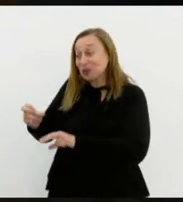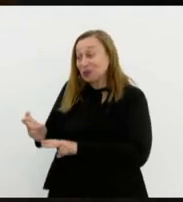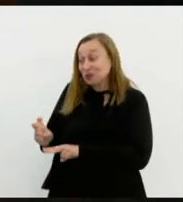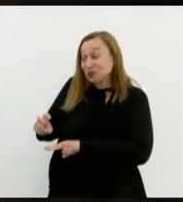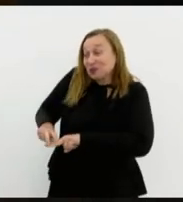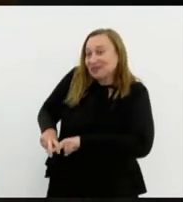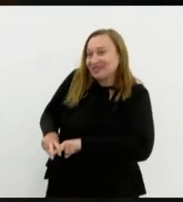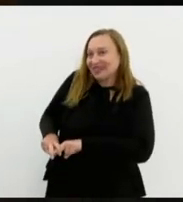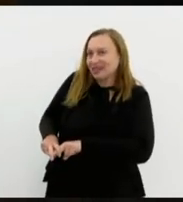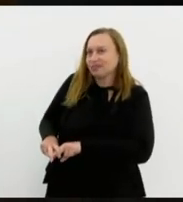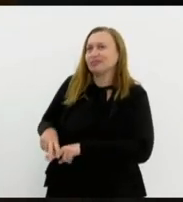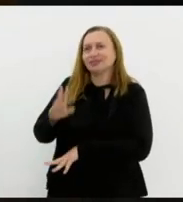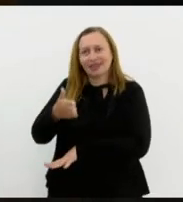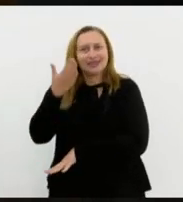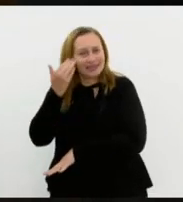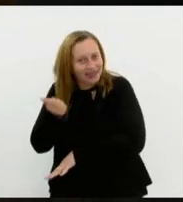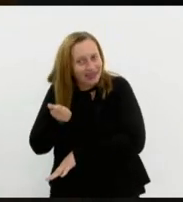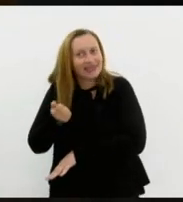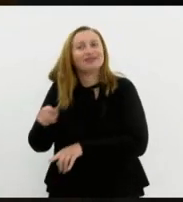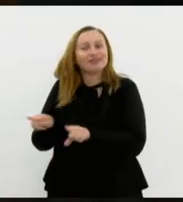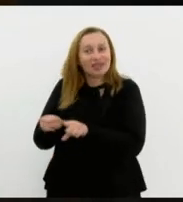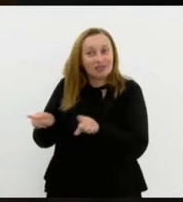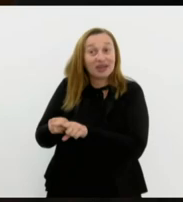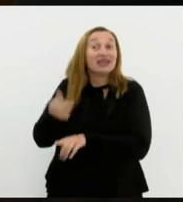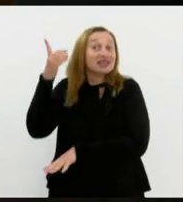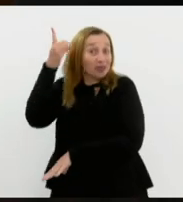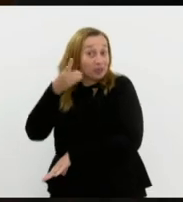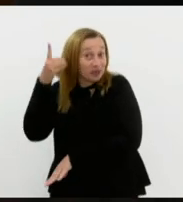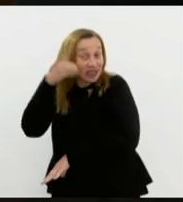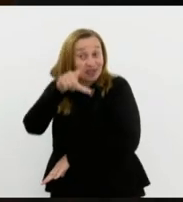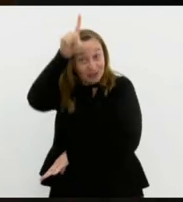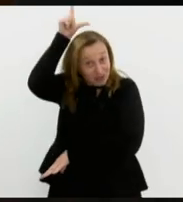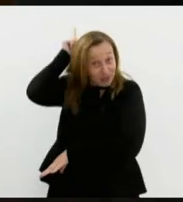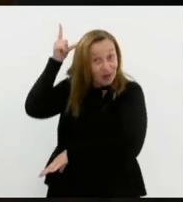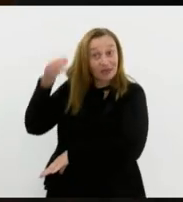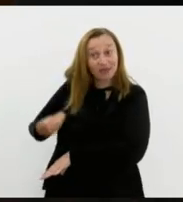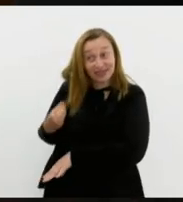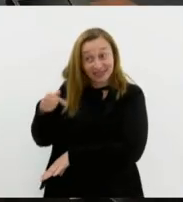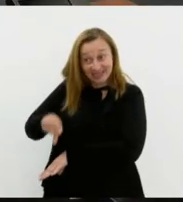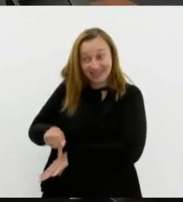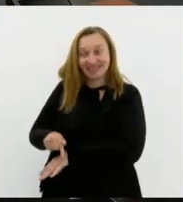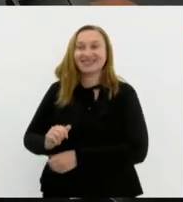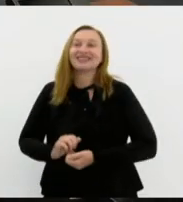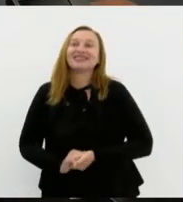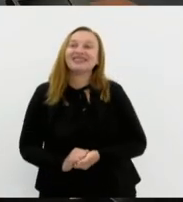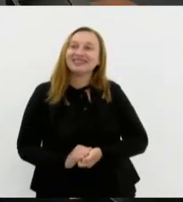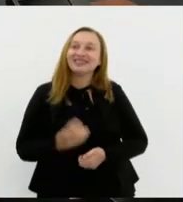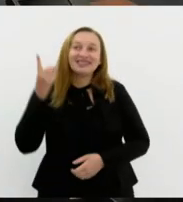Já sei que o deputado Luiz Paulo também está presente. Deputado Atila Nunes.